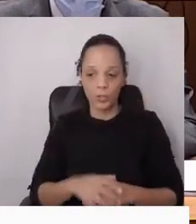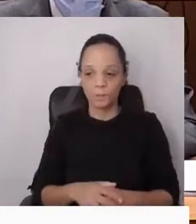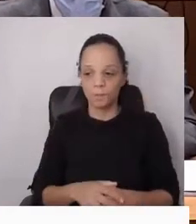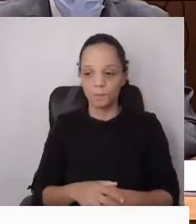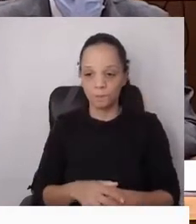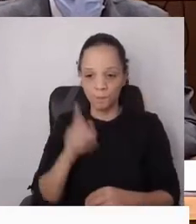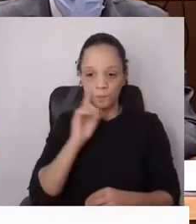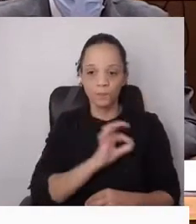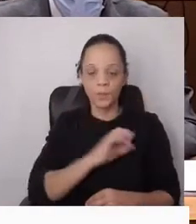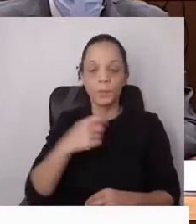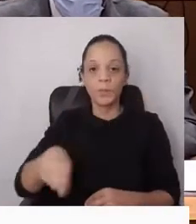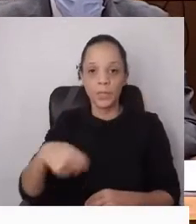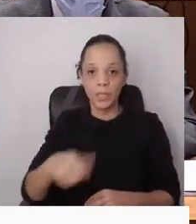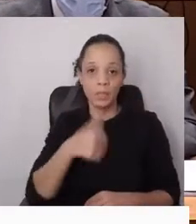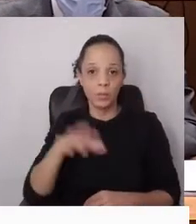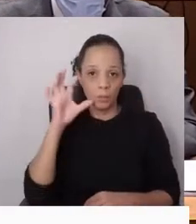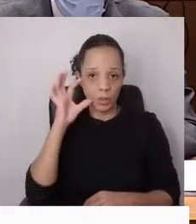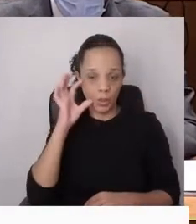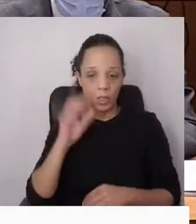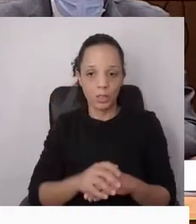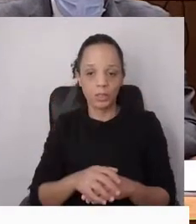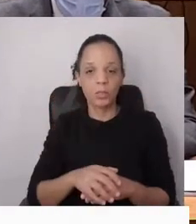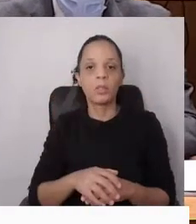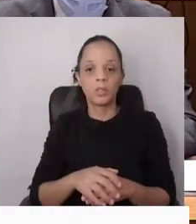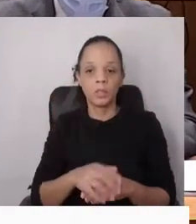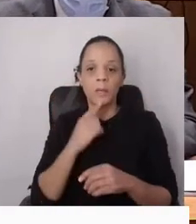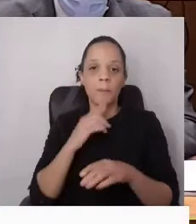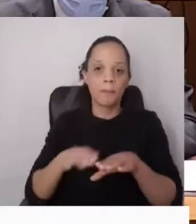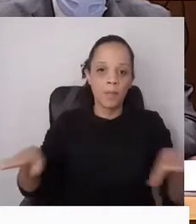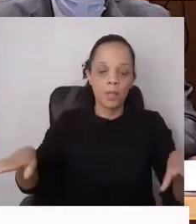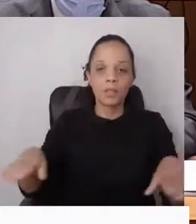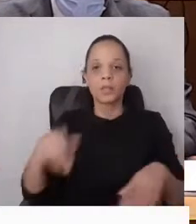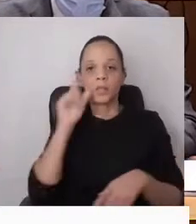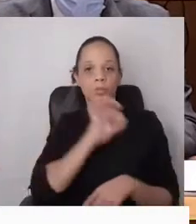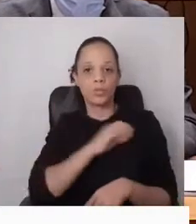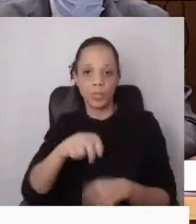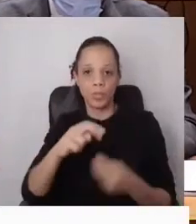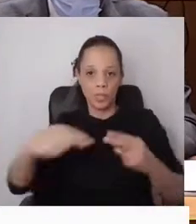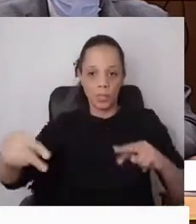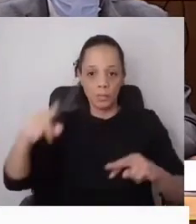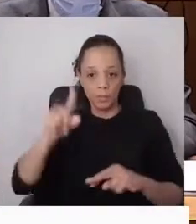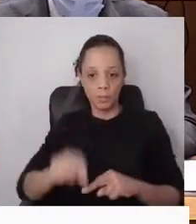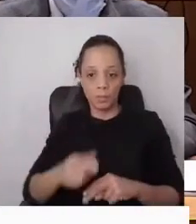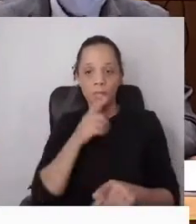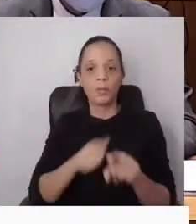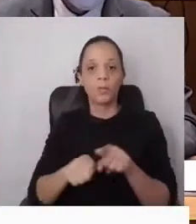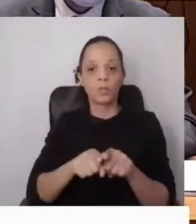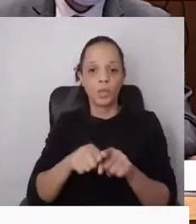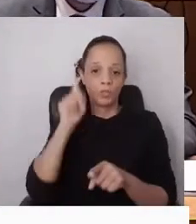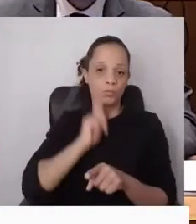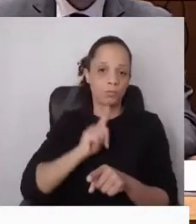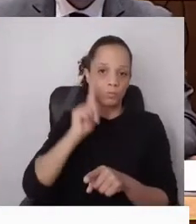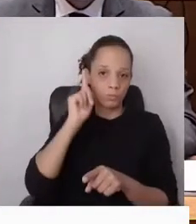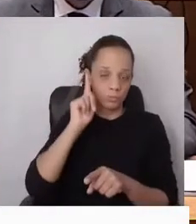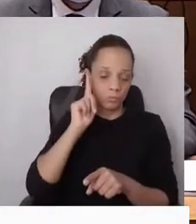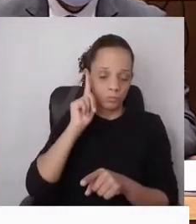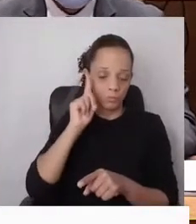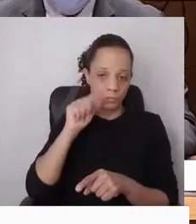Presidente da Câmara e caros deputados e deputadas municipais.